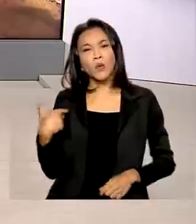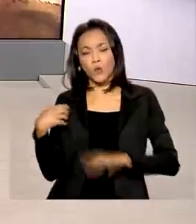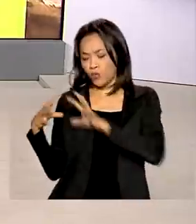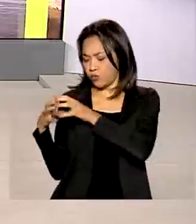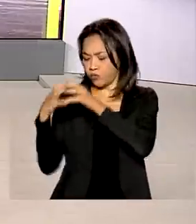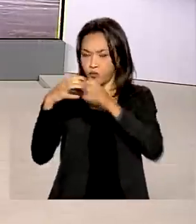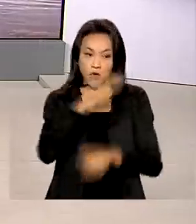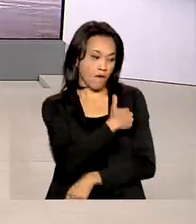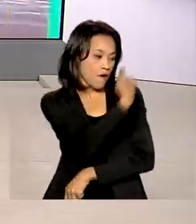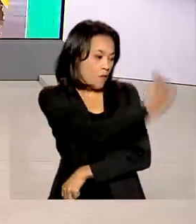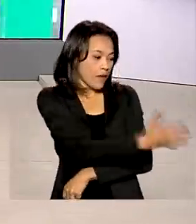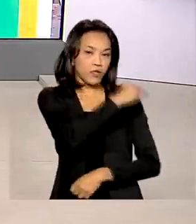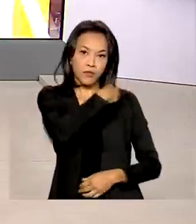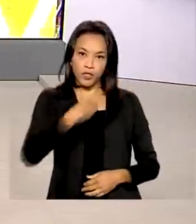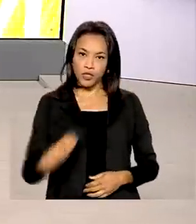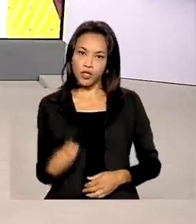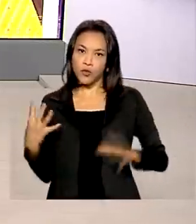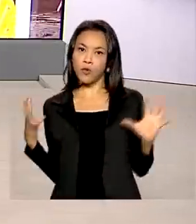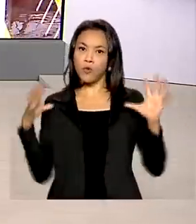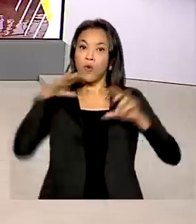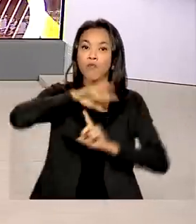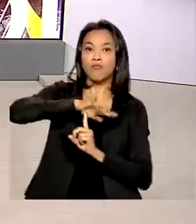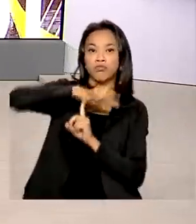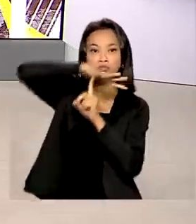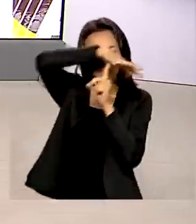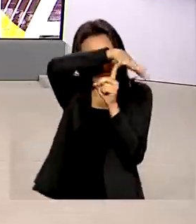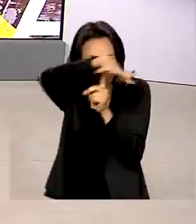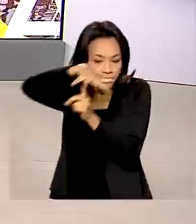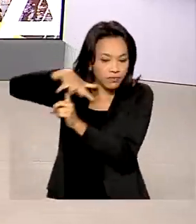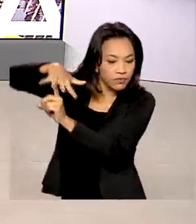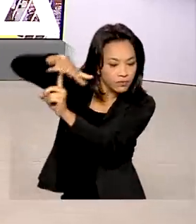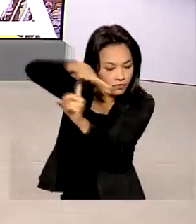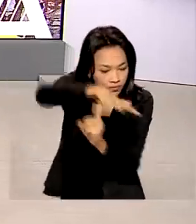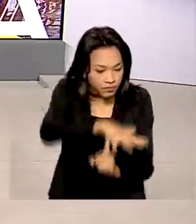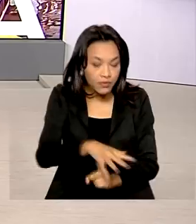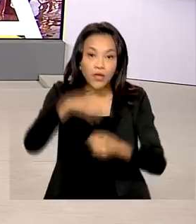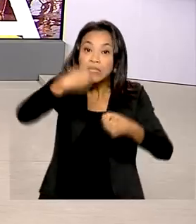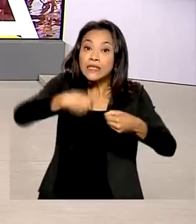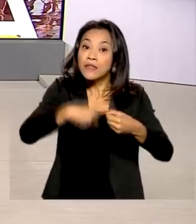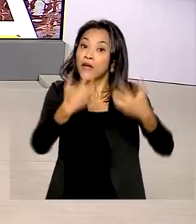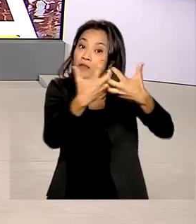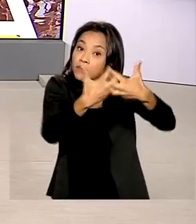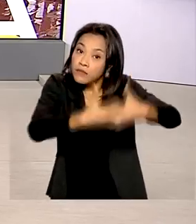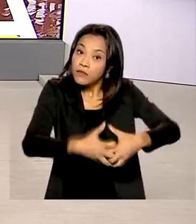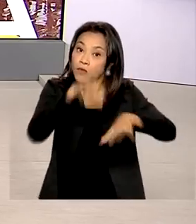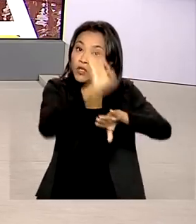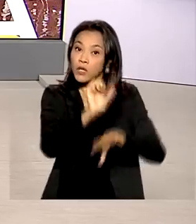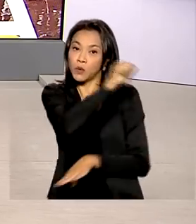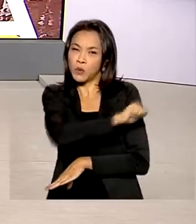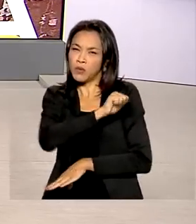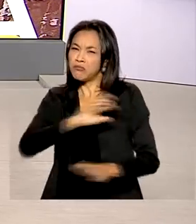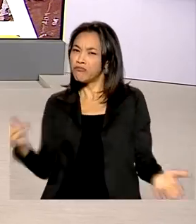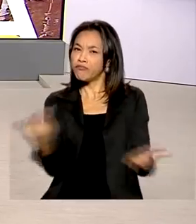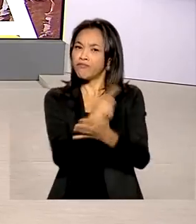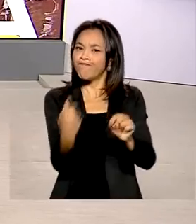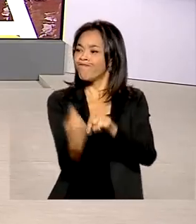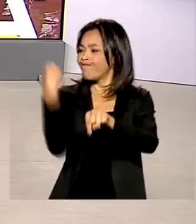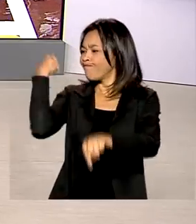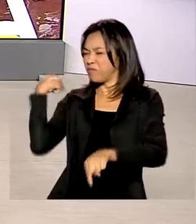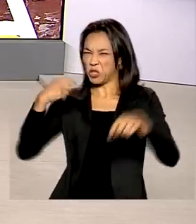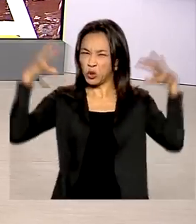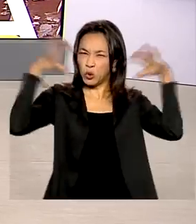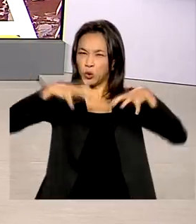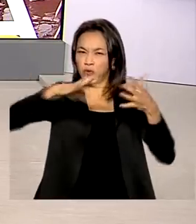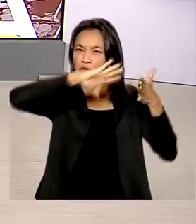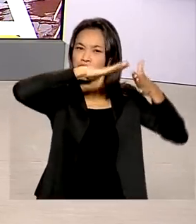por ministros, sobrevoou na última sexta-feira o município de Petrópolis, no Rio de Janeiro, atingido por fortes chuvas e enchentes.